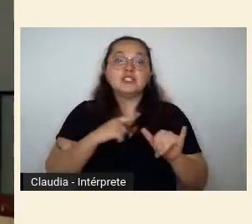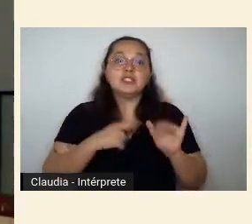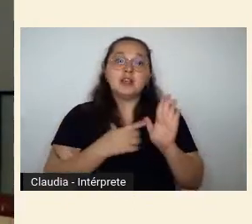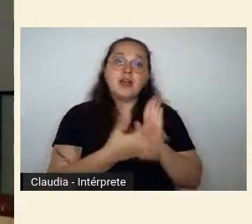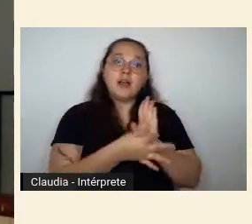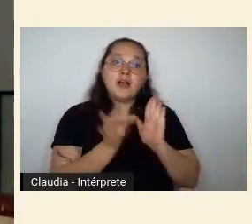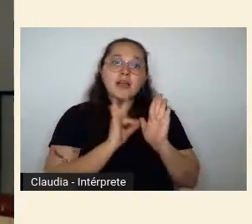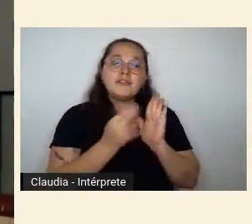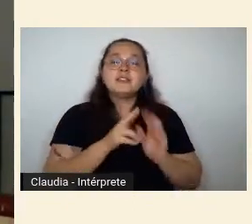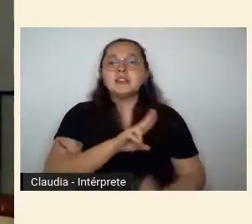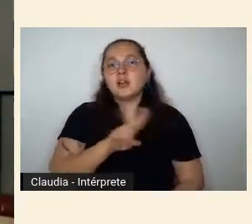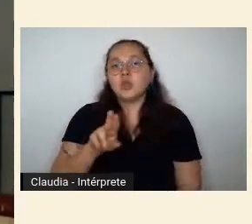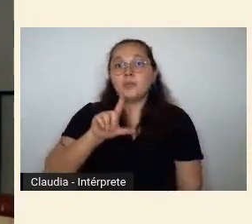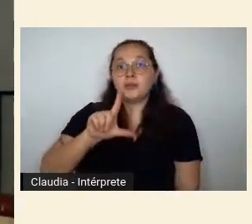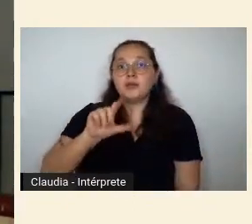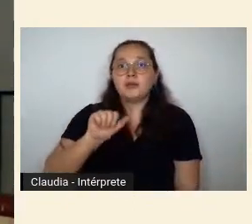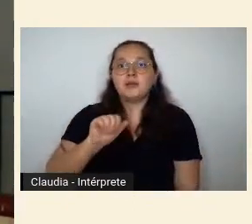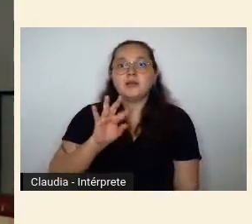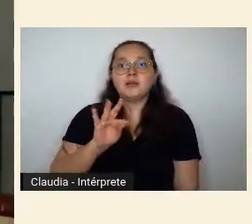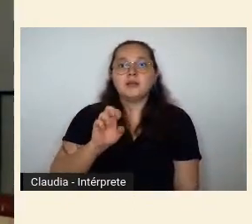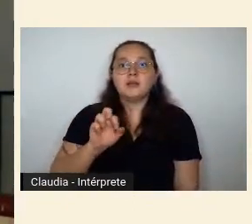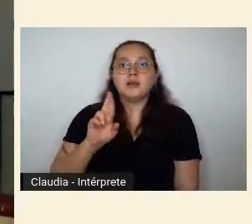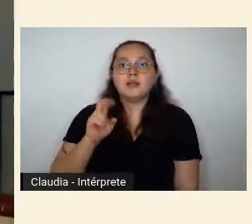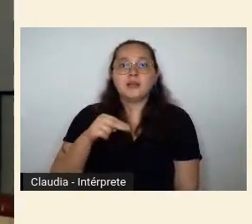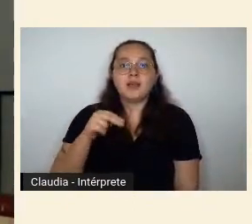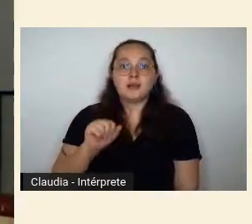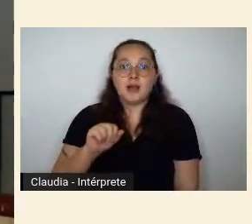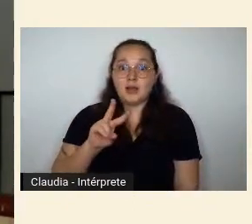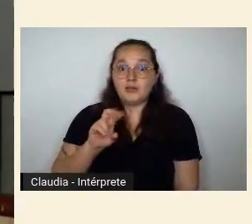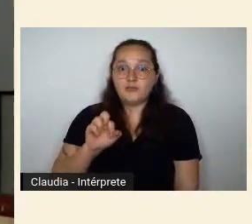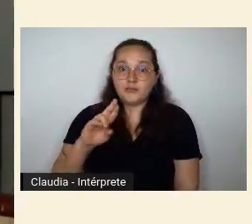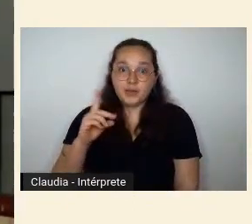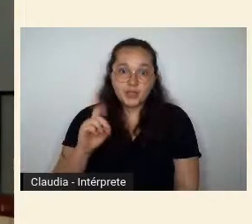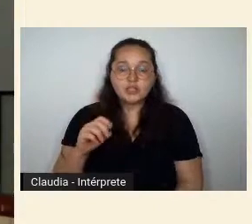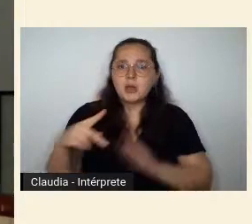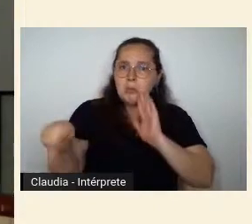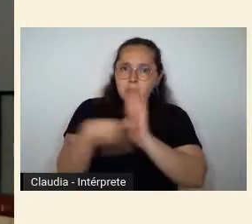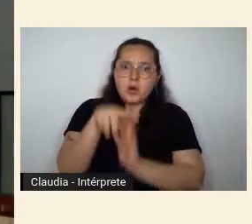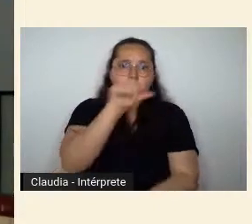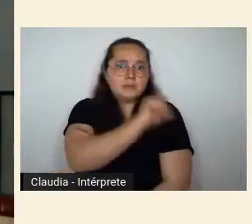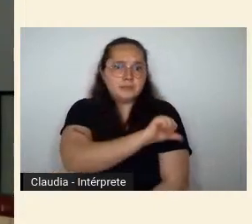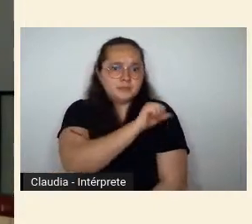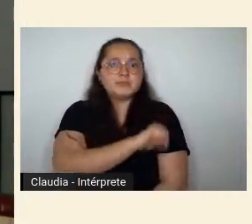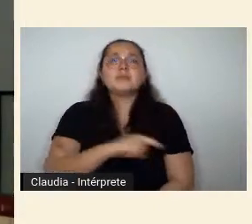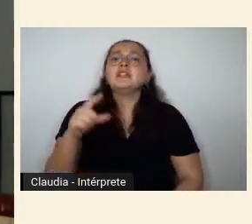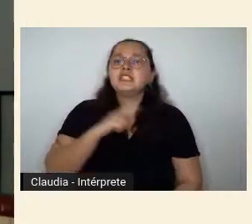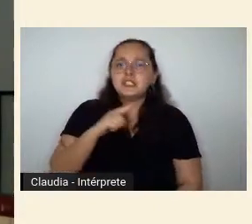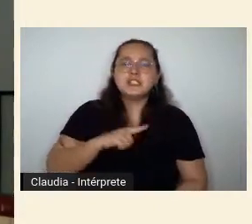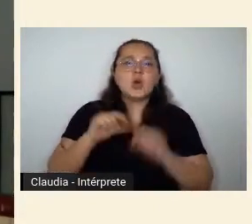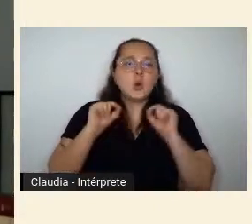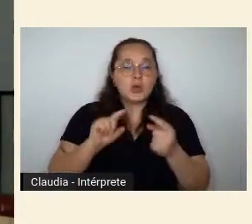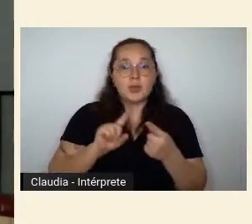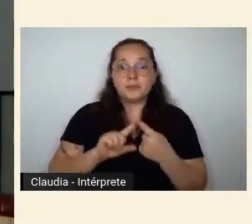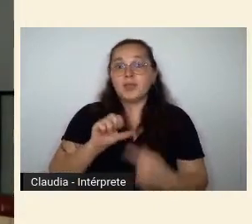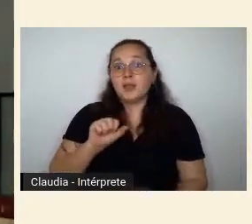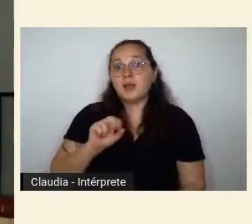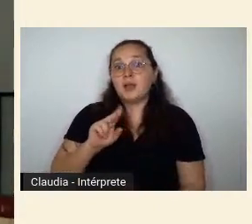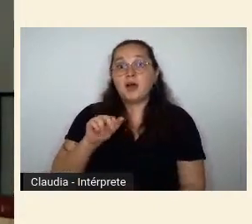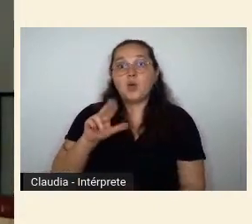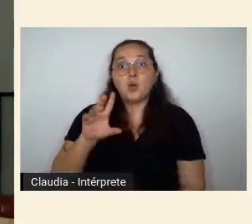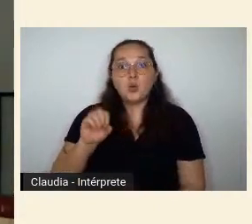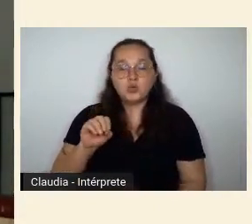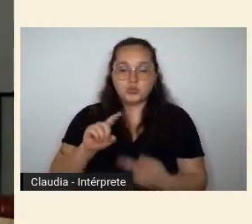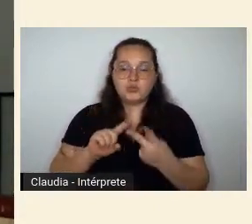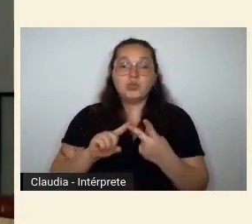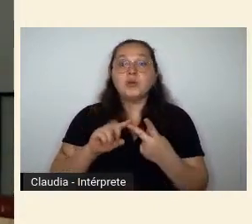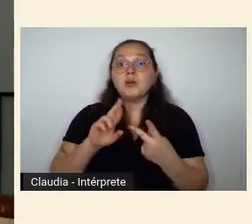Lanterna Verde uma revista de matriz carioca e gaúcha que tinha autores ligados como Augusto Frederico Schmidt Renato Almeida Ribeiro